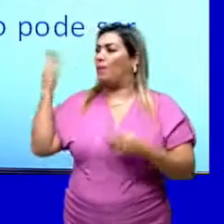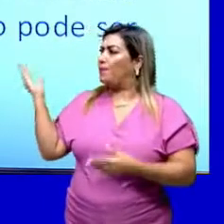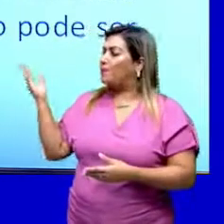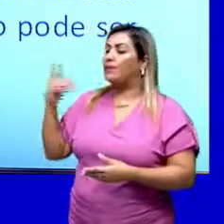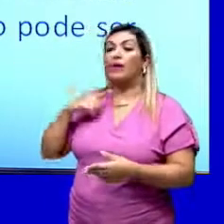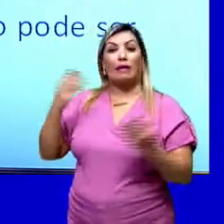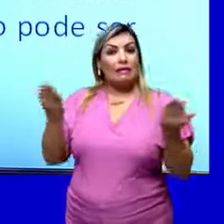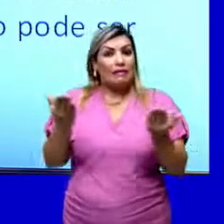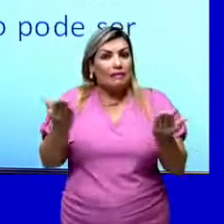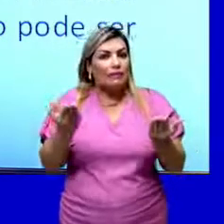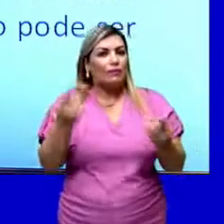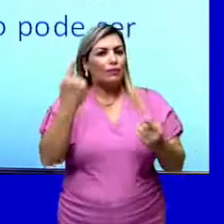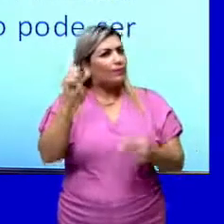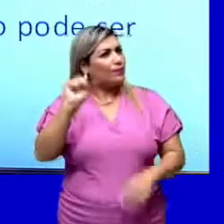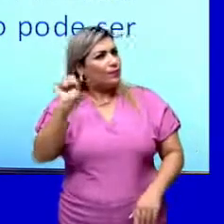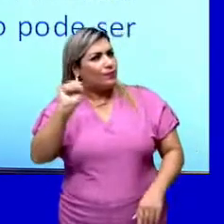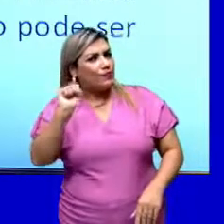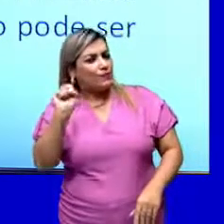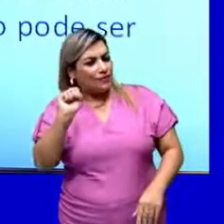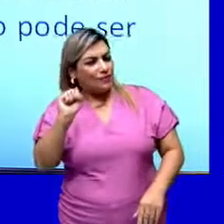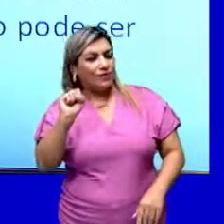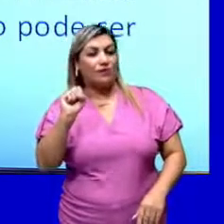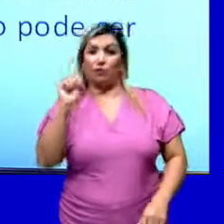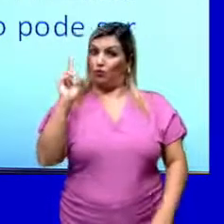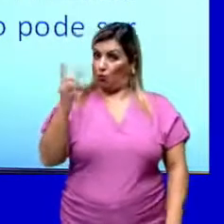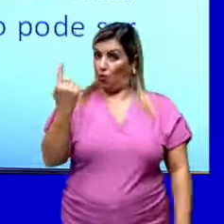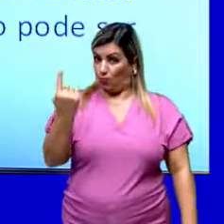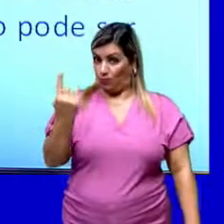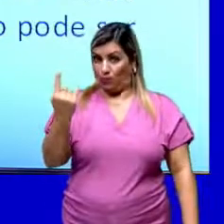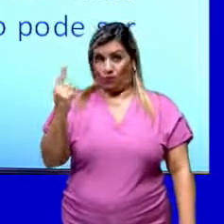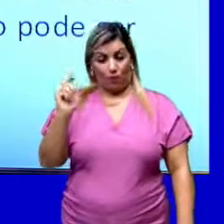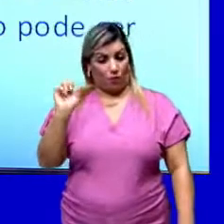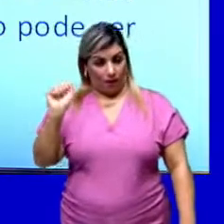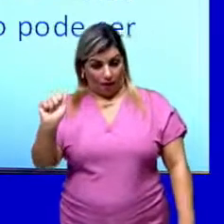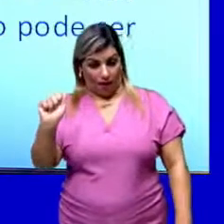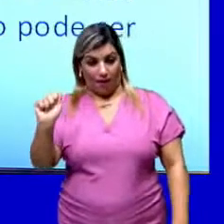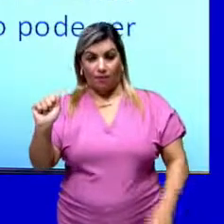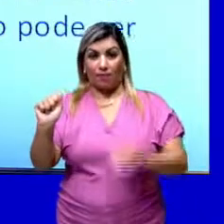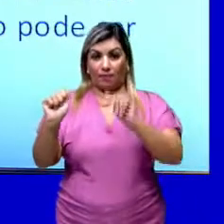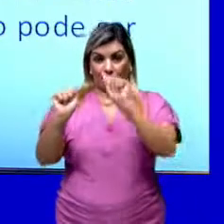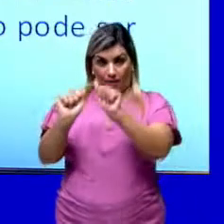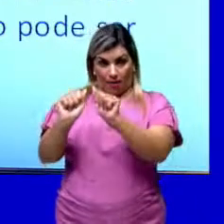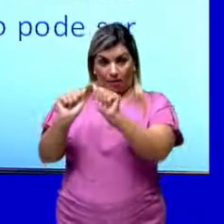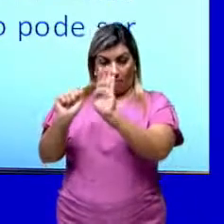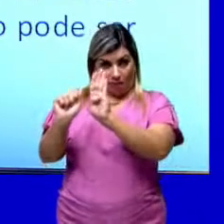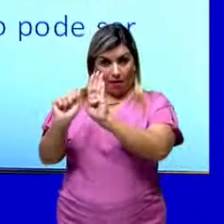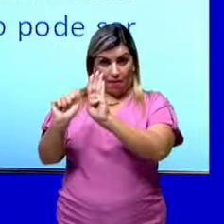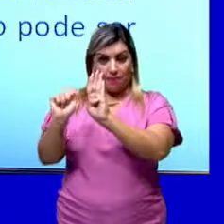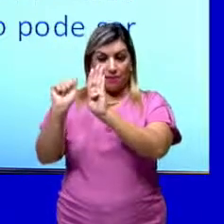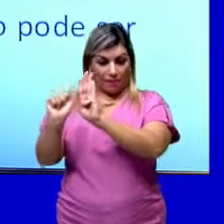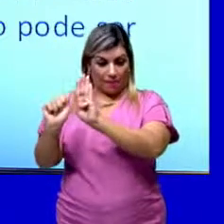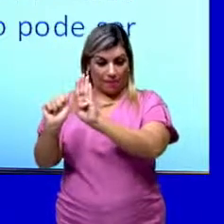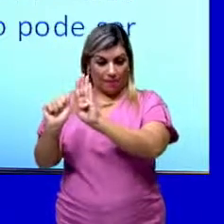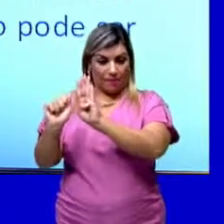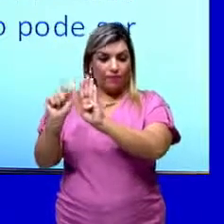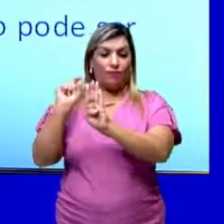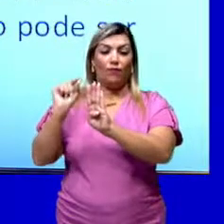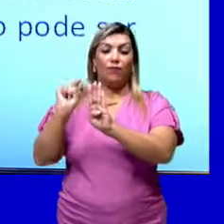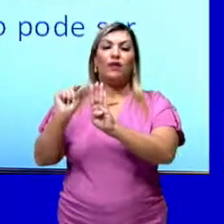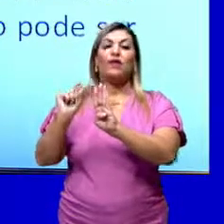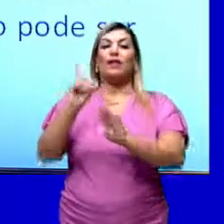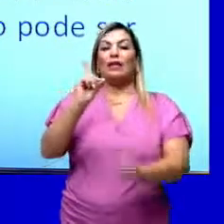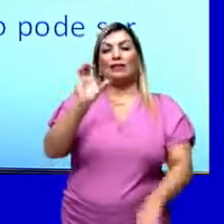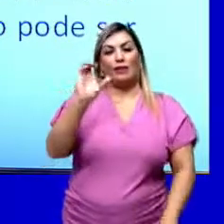aqui, uma substância só, que está do lado dos reagentes, vai ser decomposta